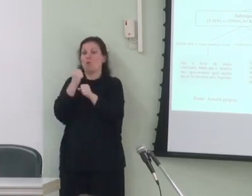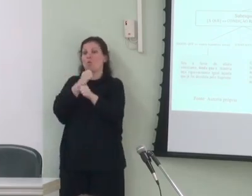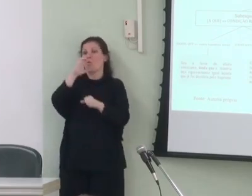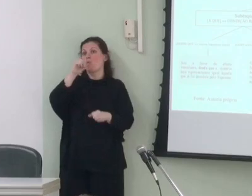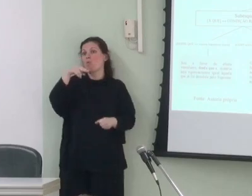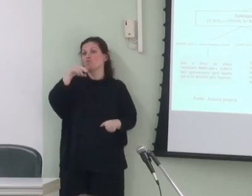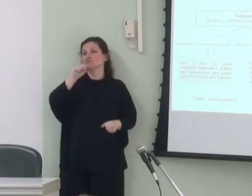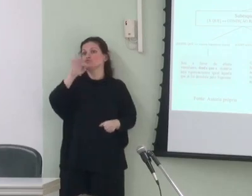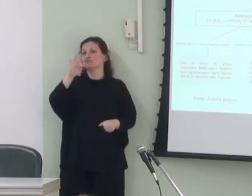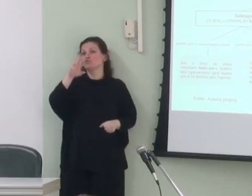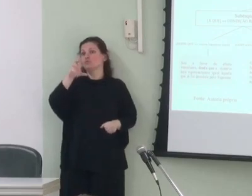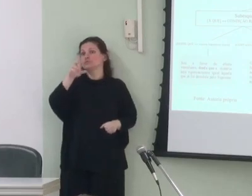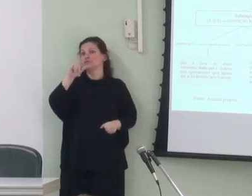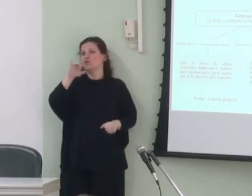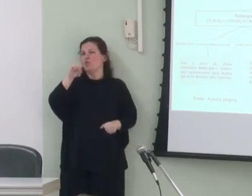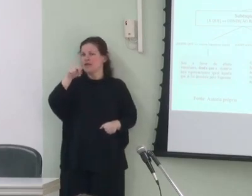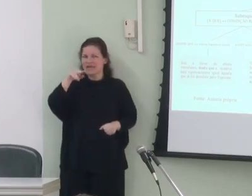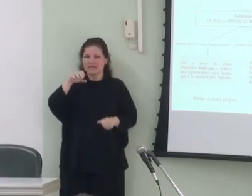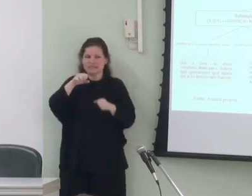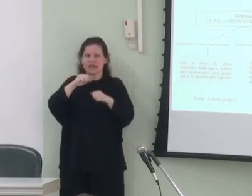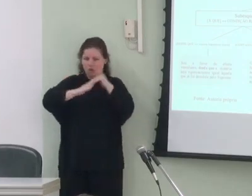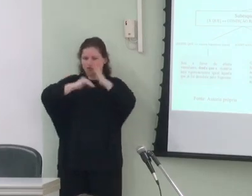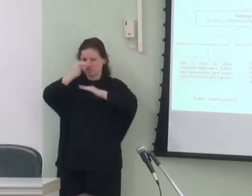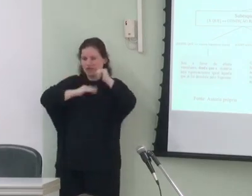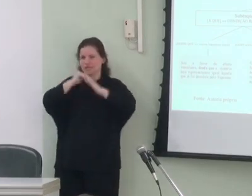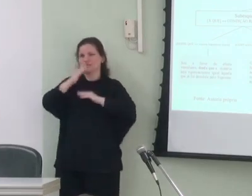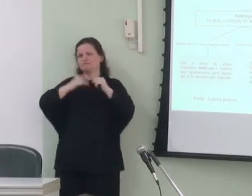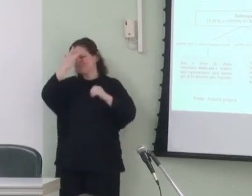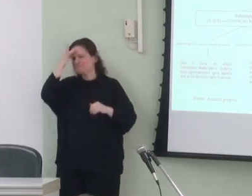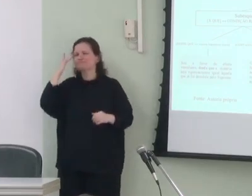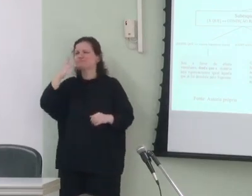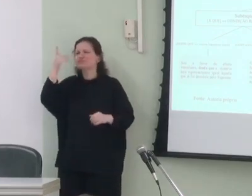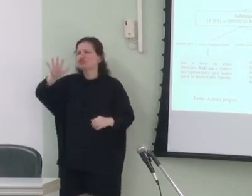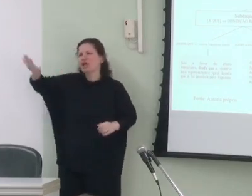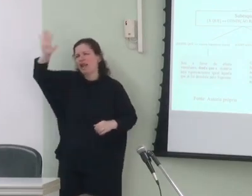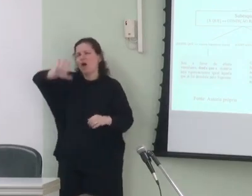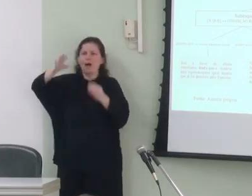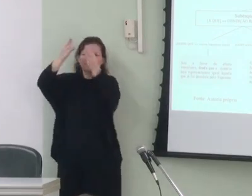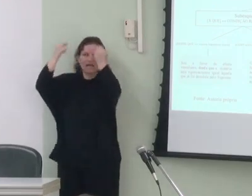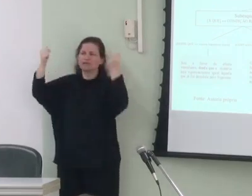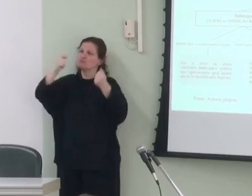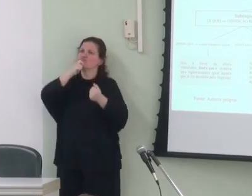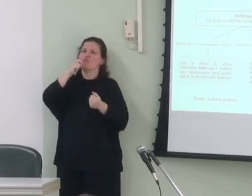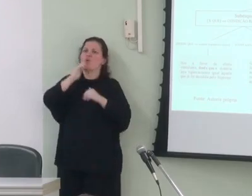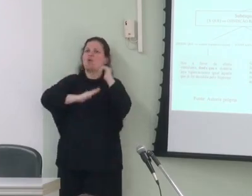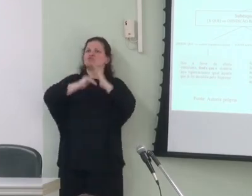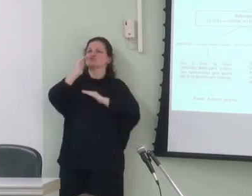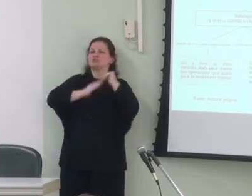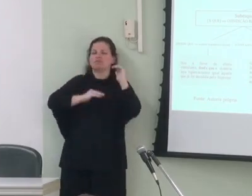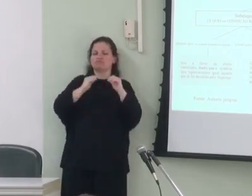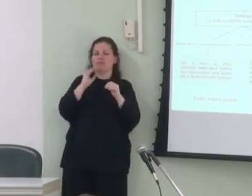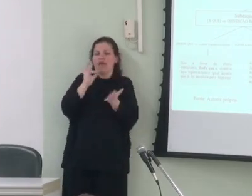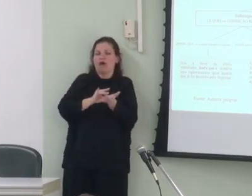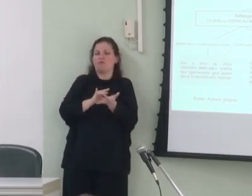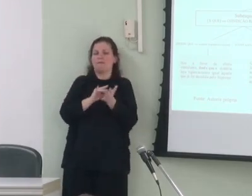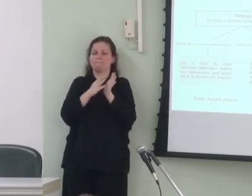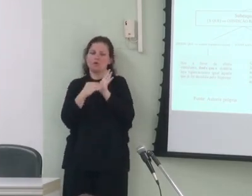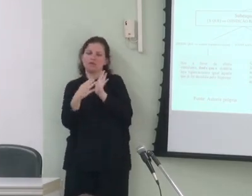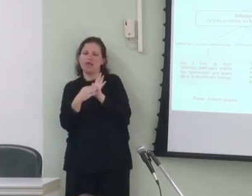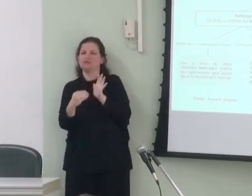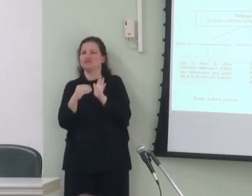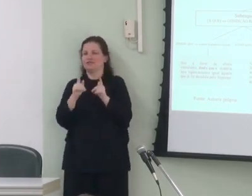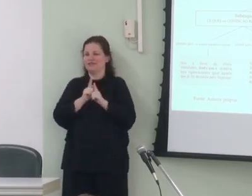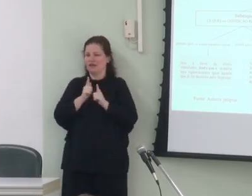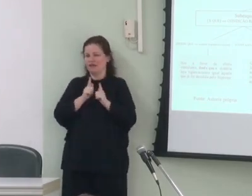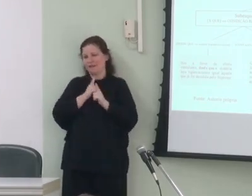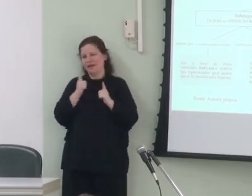falantes armazenam esquemas gerais e abstratos e não construções reais a modelagem da gramática hierarquizada